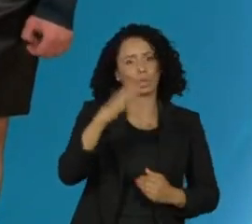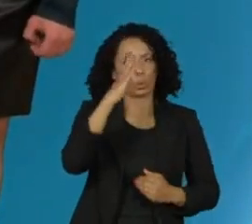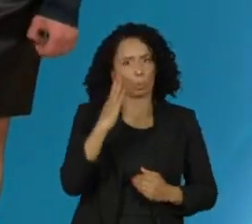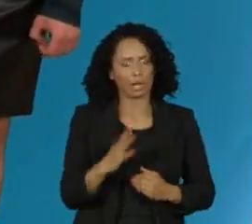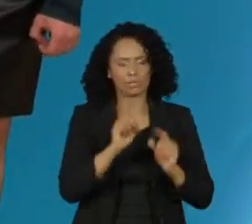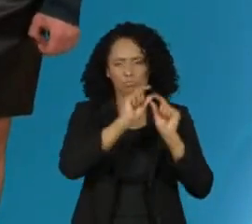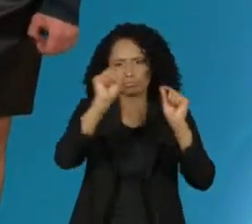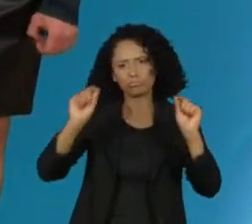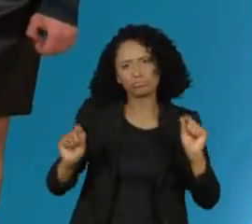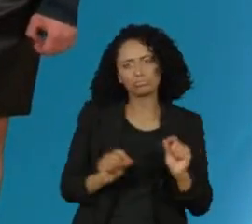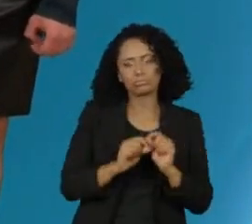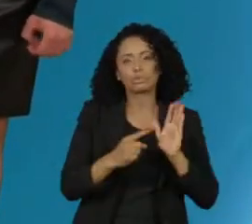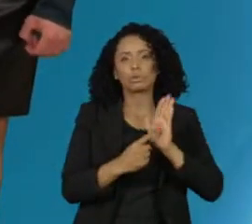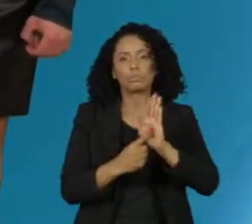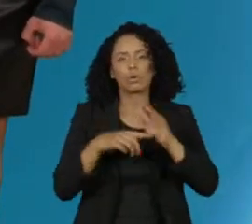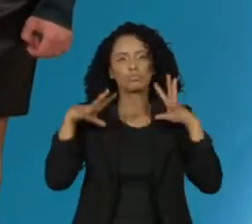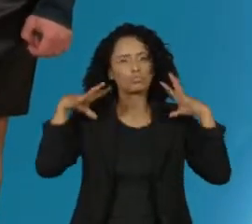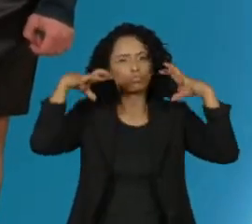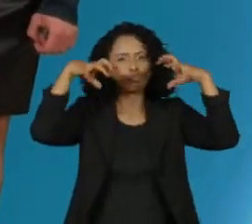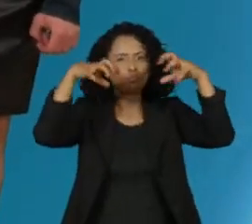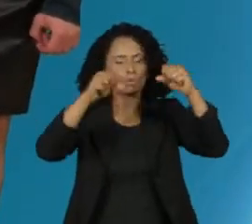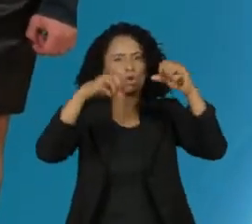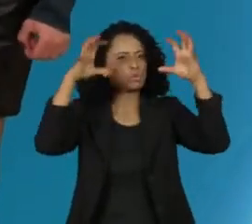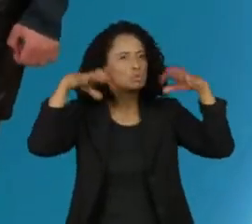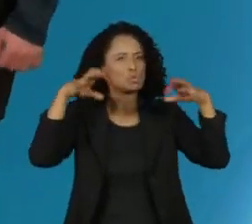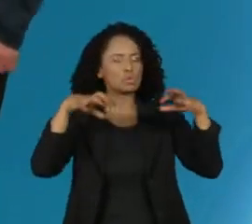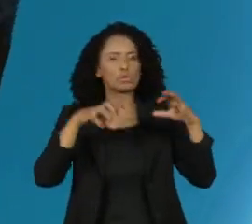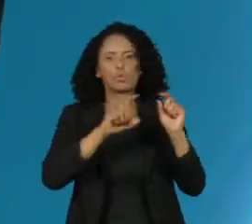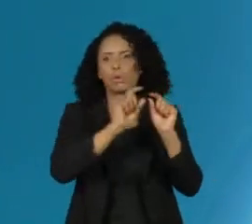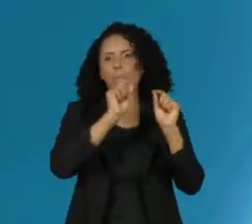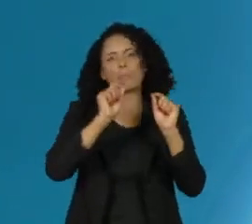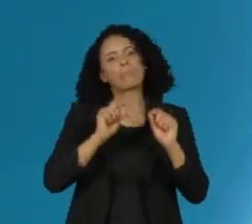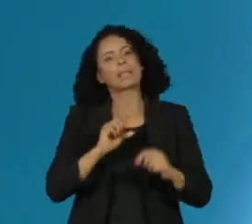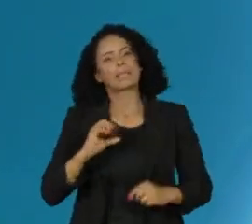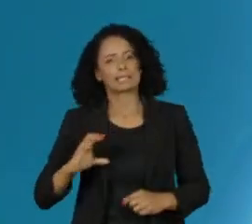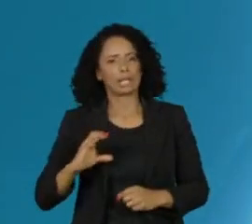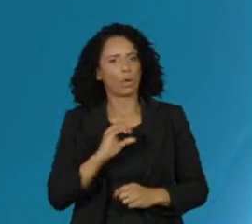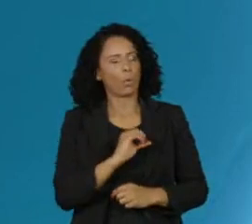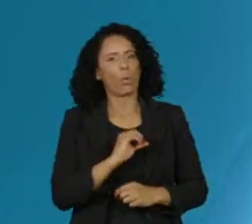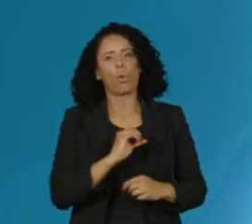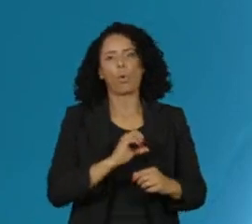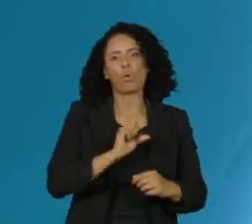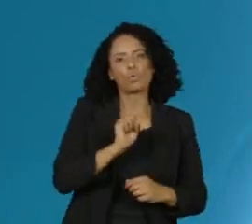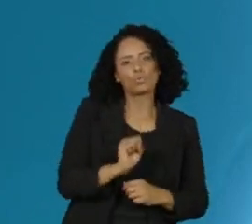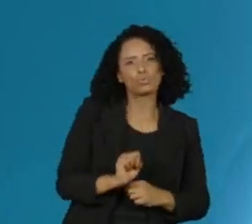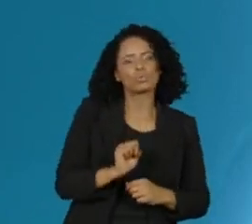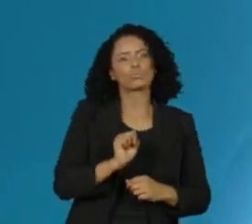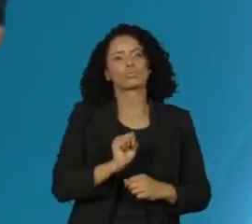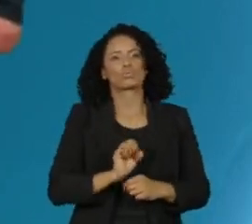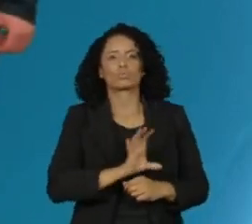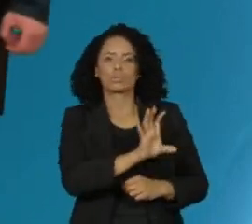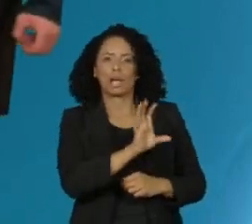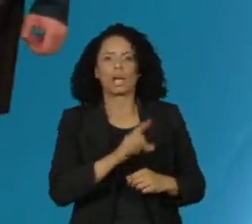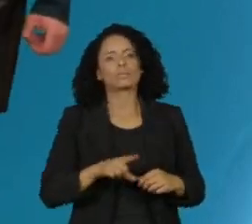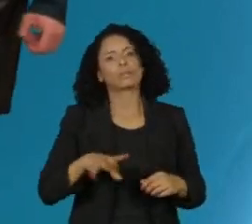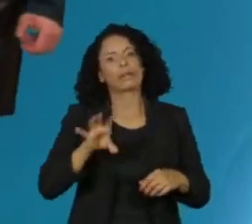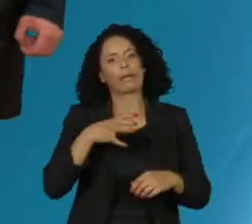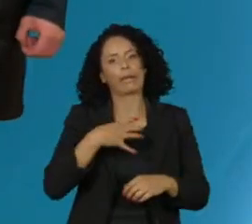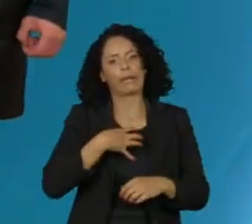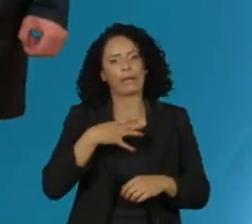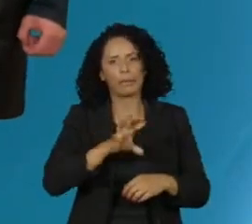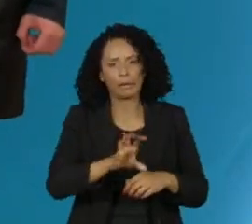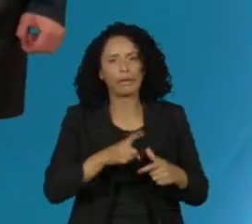continua sendo o tempo seco. Sem chuva na maior parte do centro-oeste, sudeste, interior da Bahia e na capital Palmas.